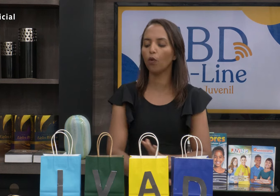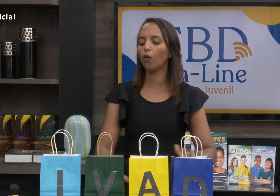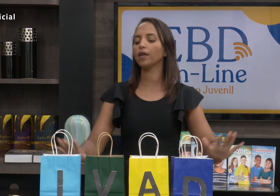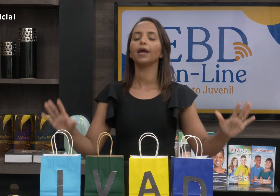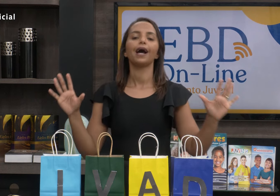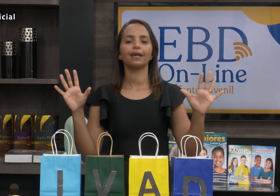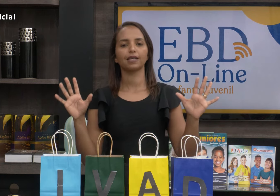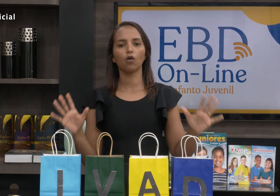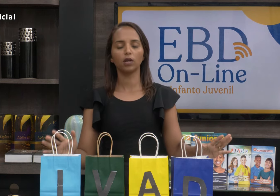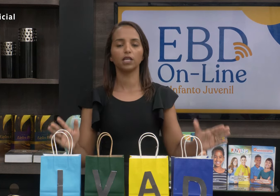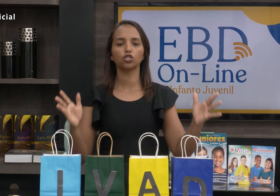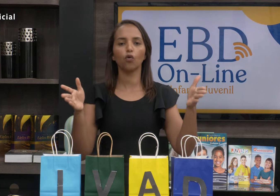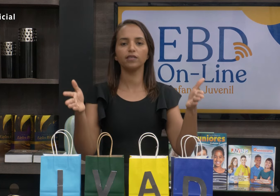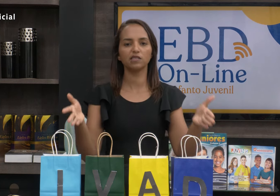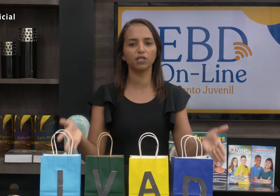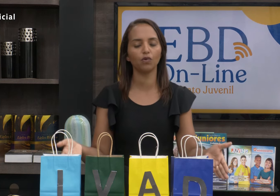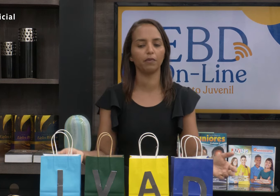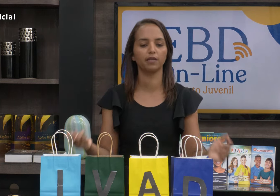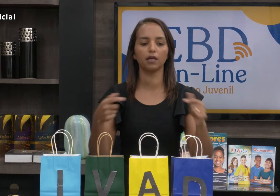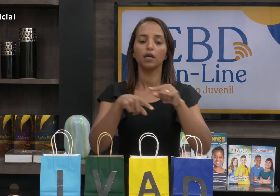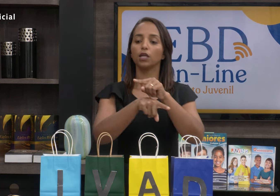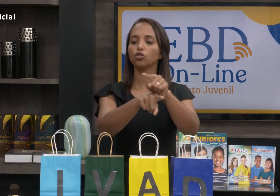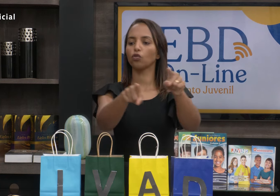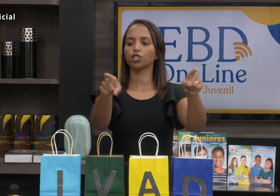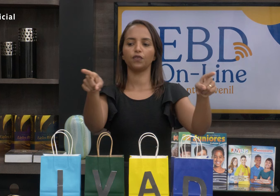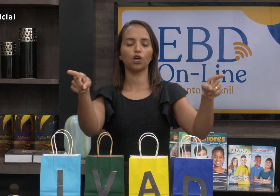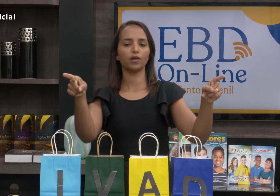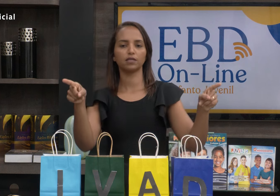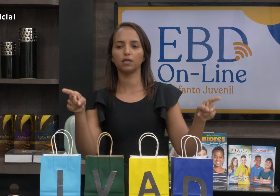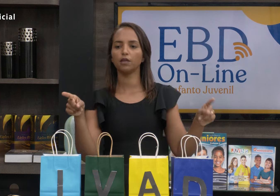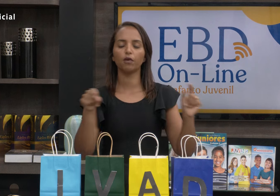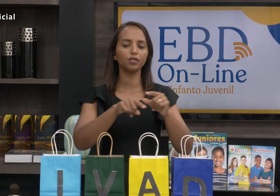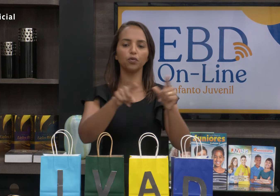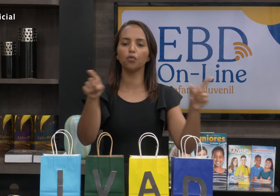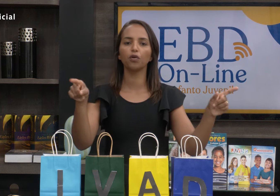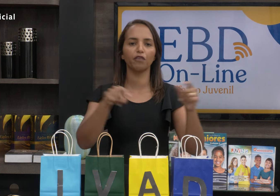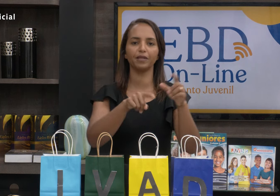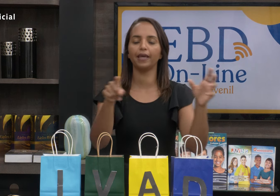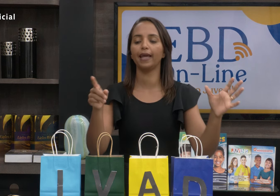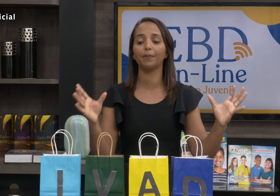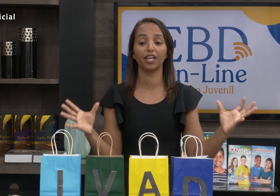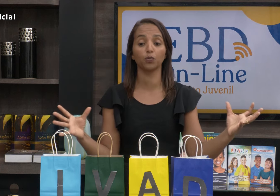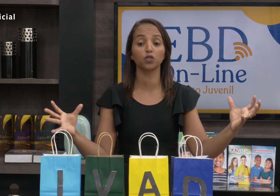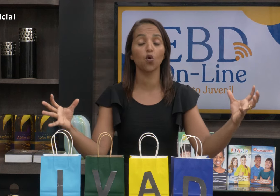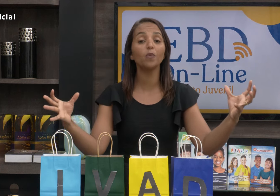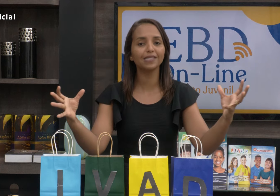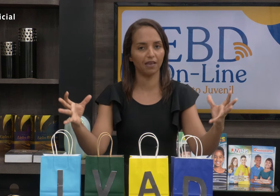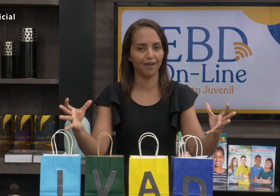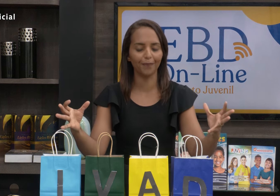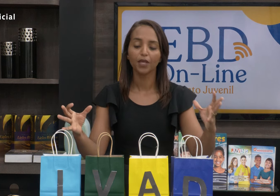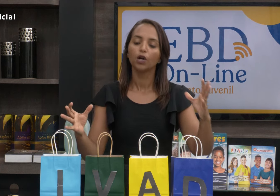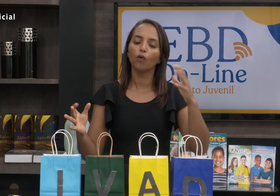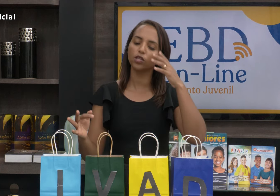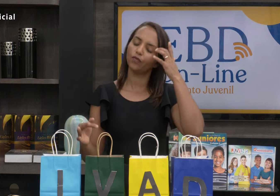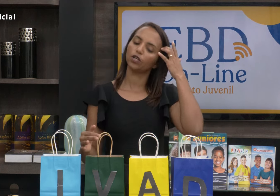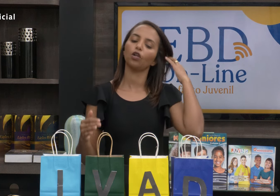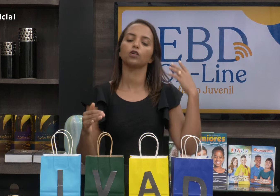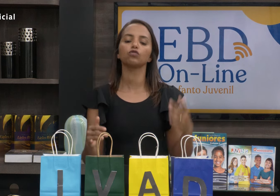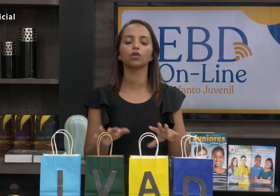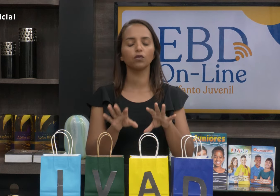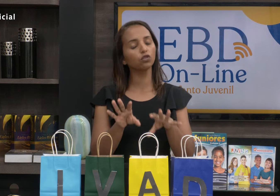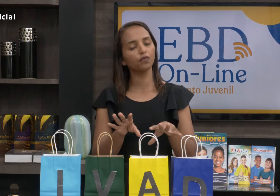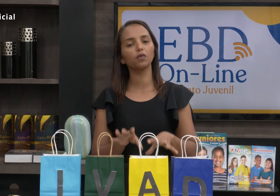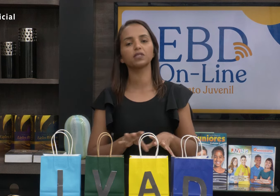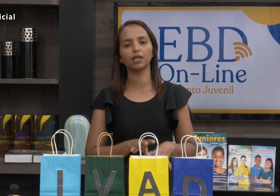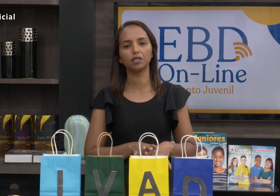você dispõe as sacolinhas ou em cima de uma mesa e todas ficam assim em forma de U, em forma de L para que eles possam observar. Ou então, você